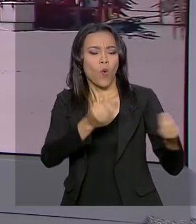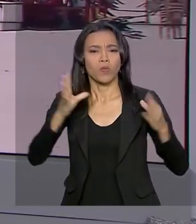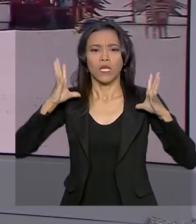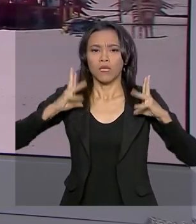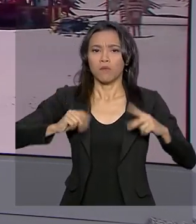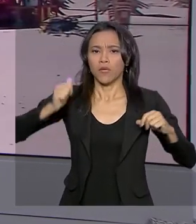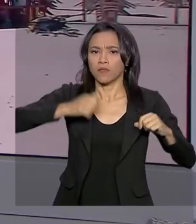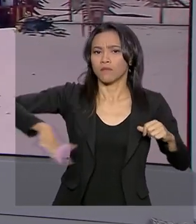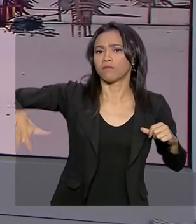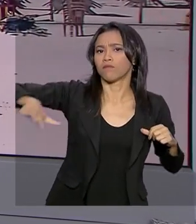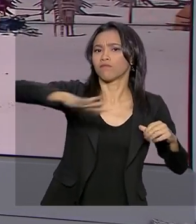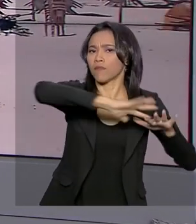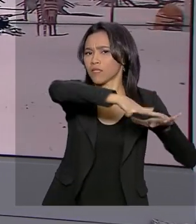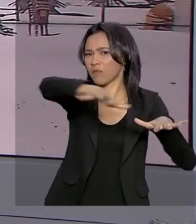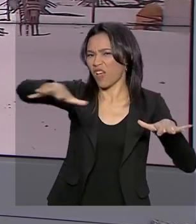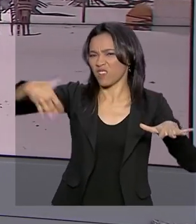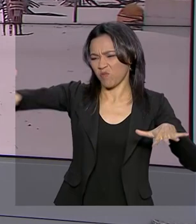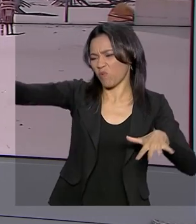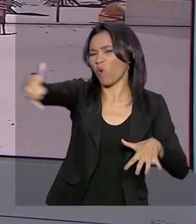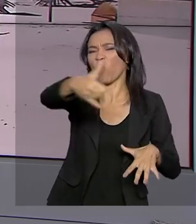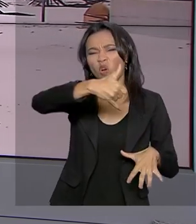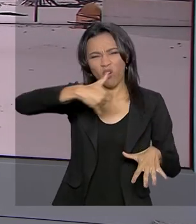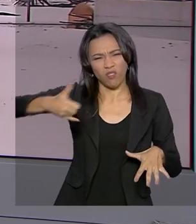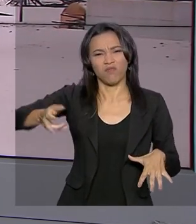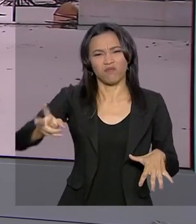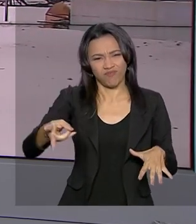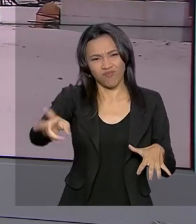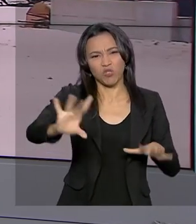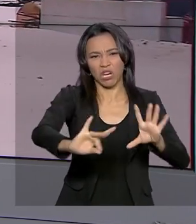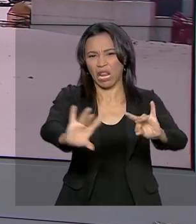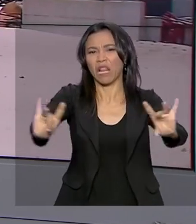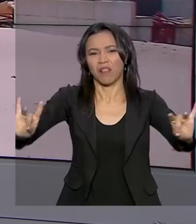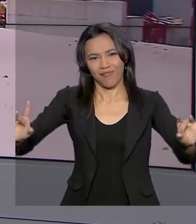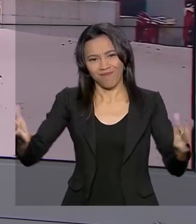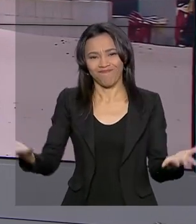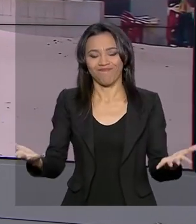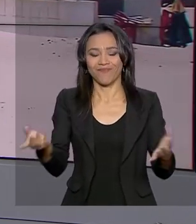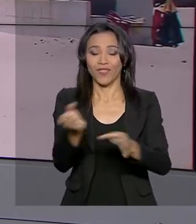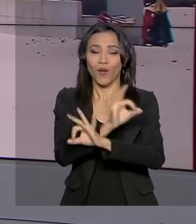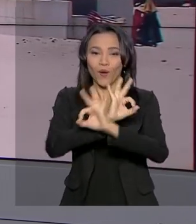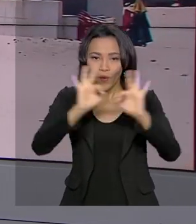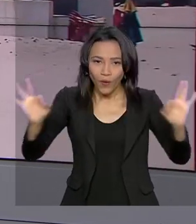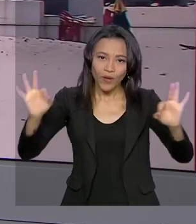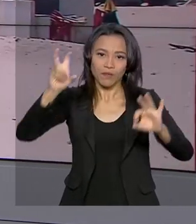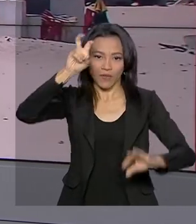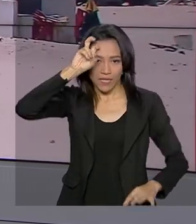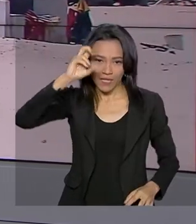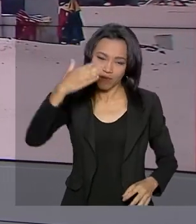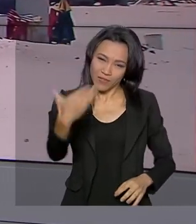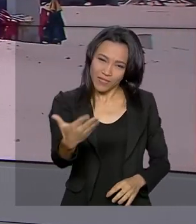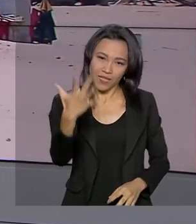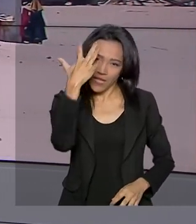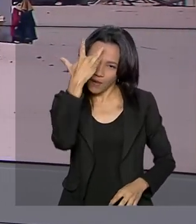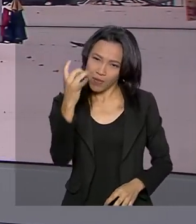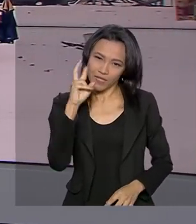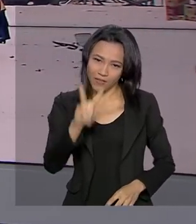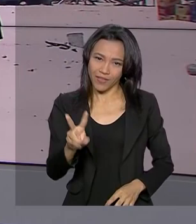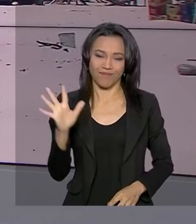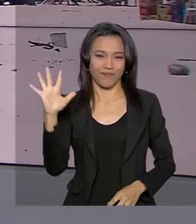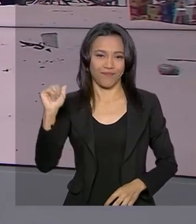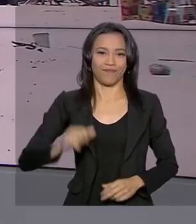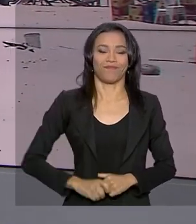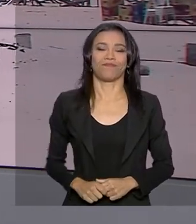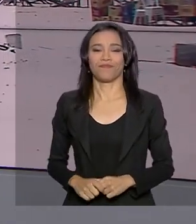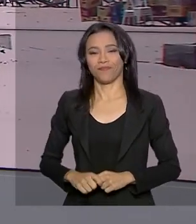sobre esses resíduos de óleo que persistem aí no litoral brasileiro. Uma ótima quinta-feira para você e a gente se vê amanhã. Até lá!